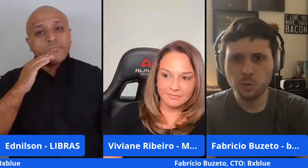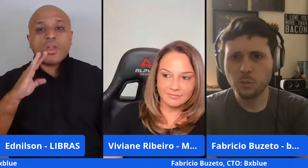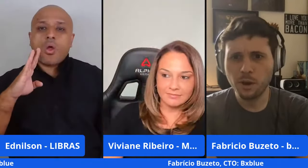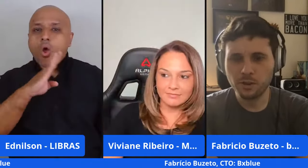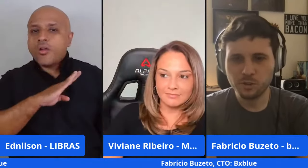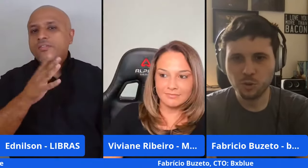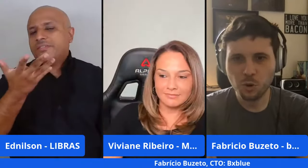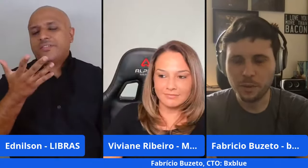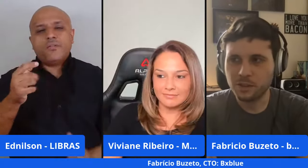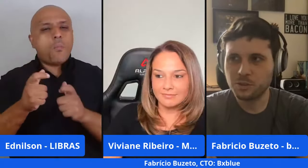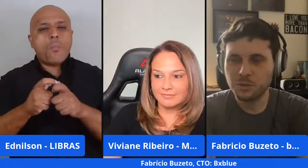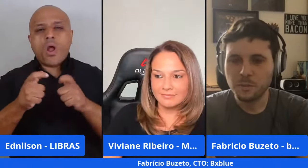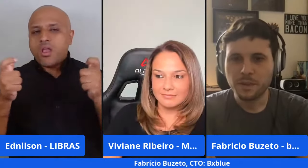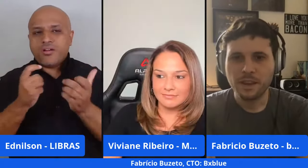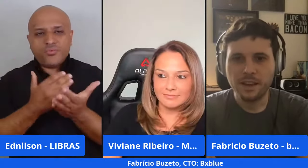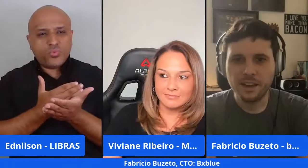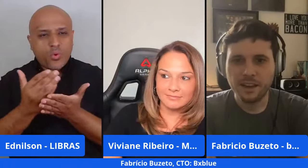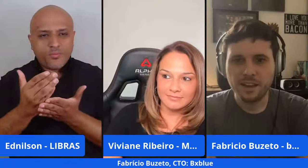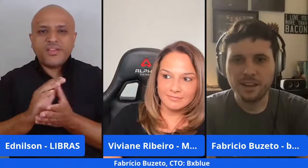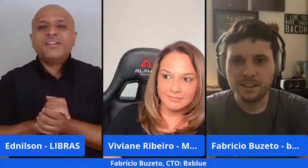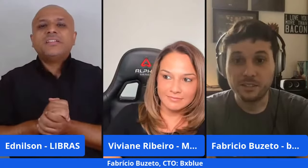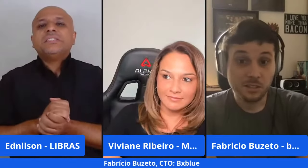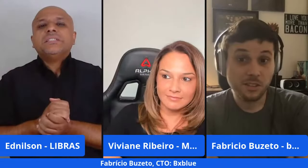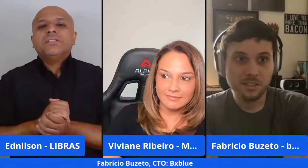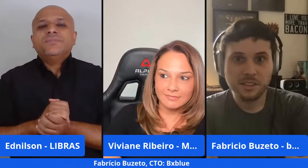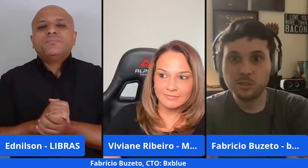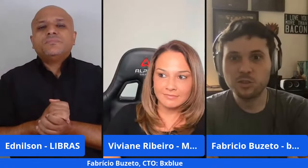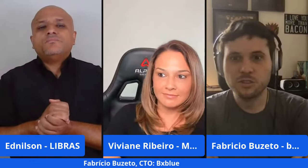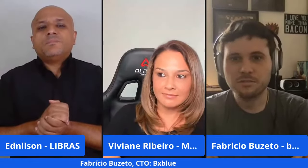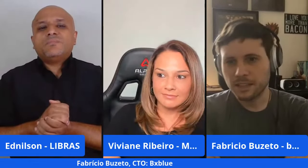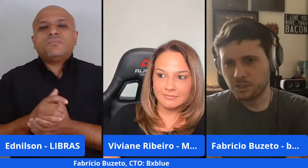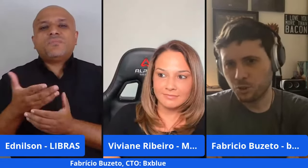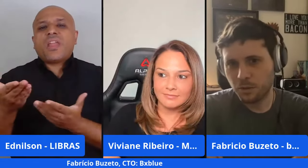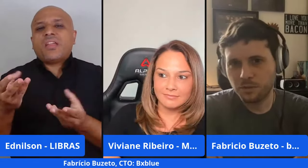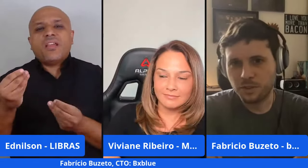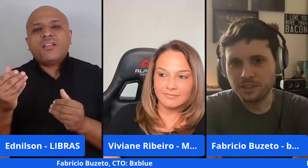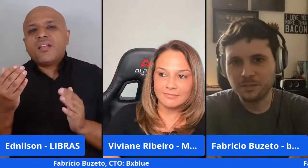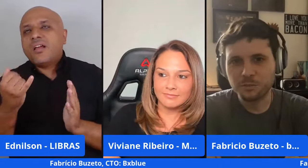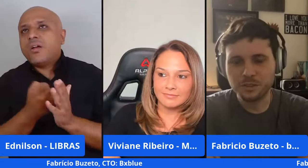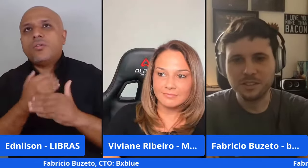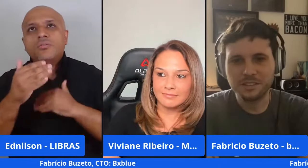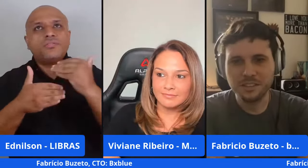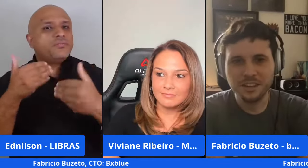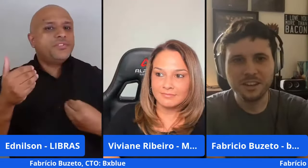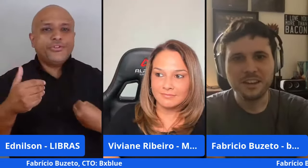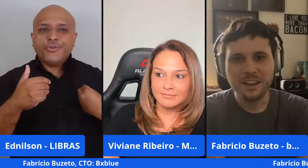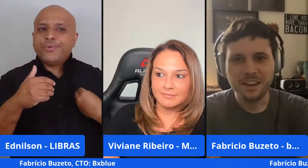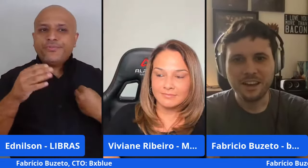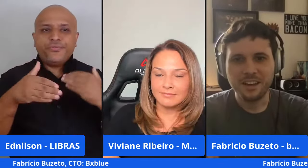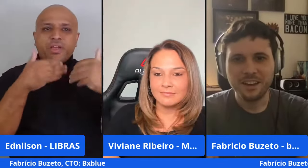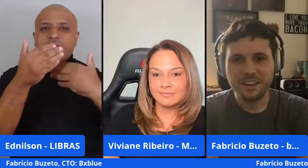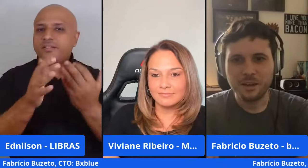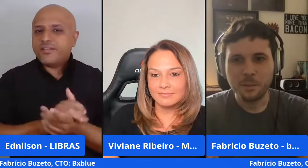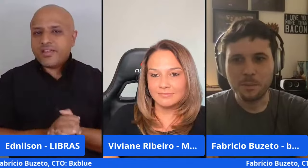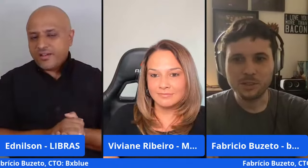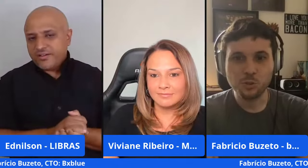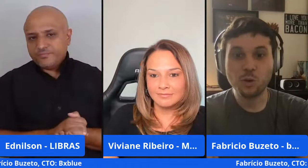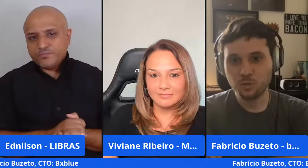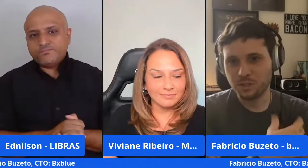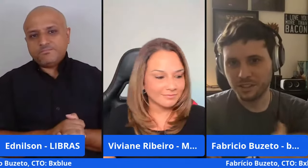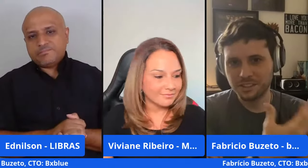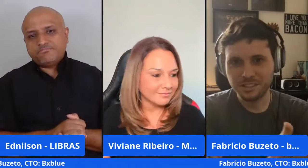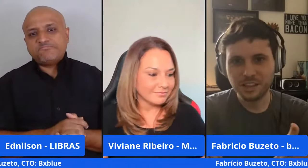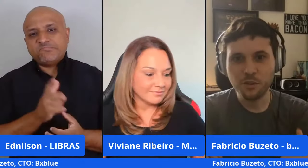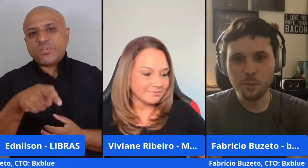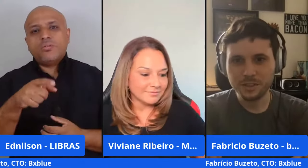os riscos são muito maiores no começo em questão de taxa de sobrevivência vamos dizer assim mas